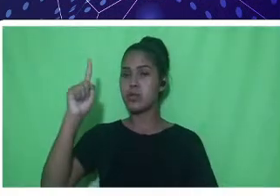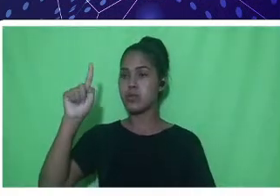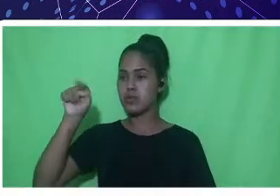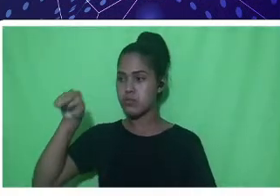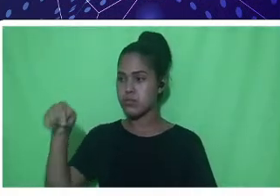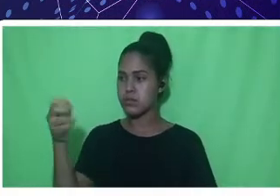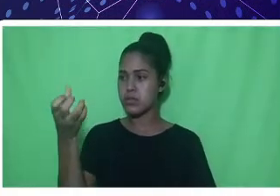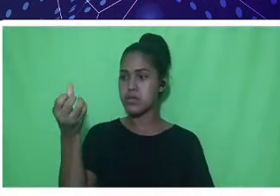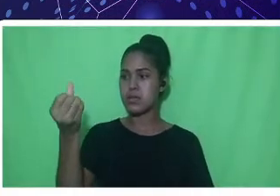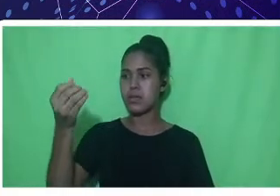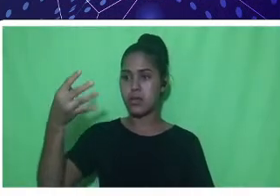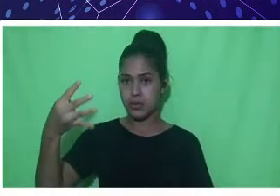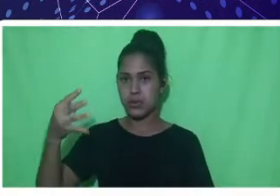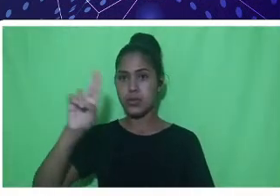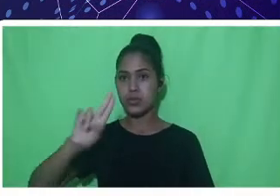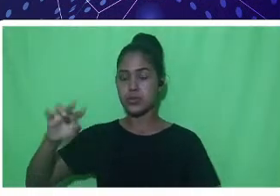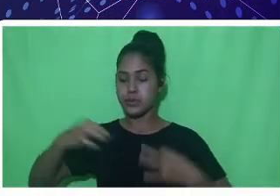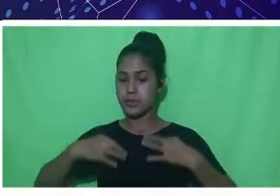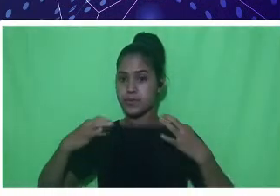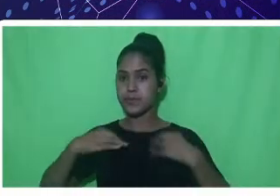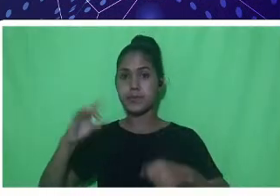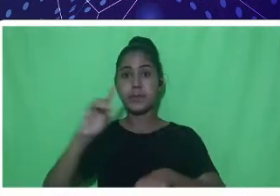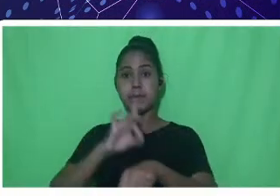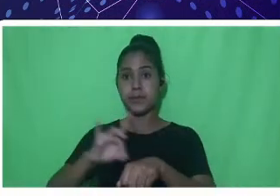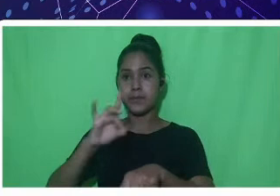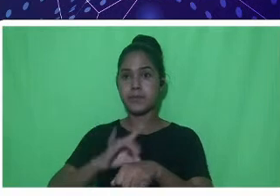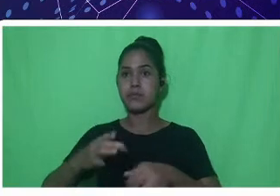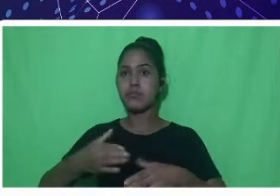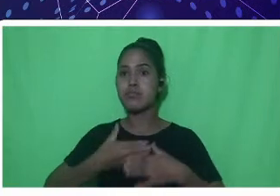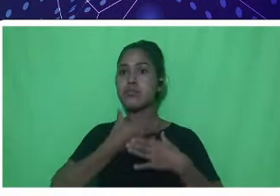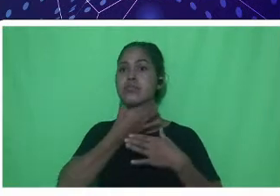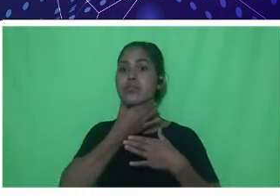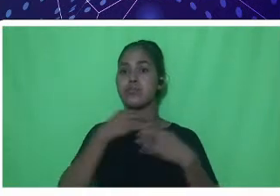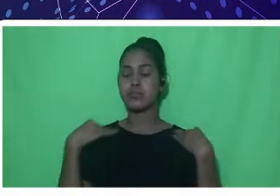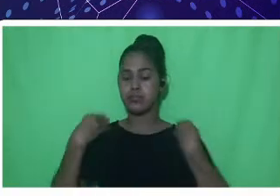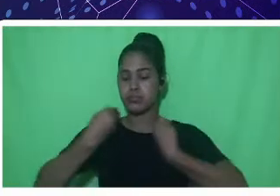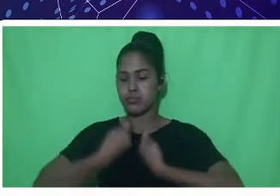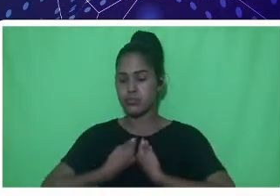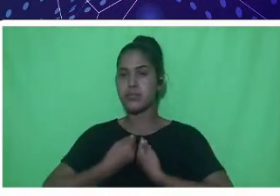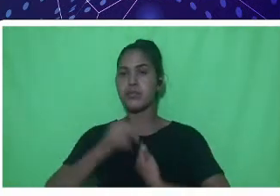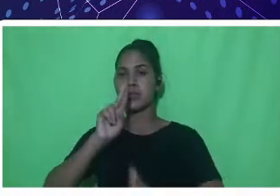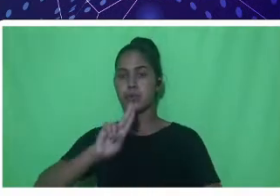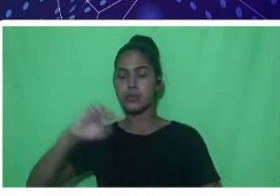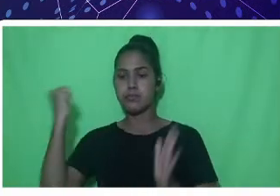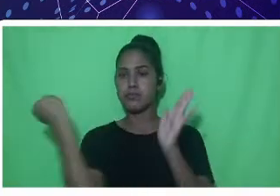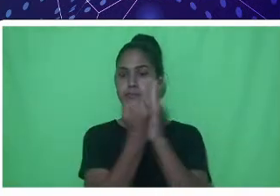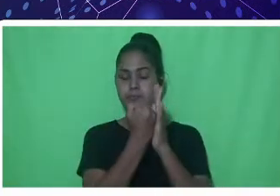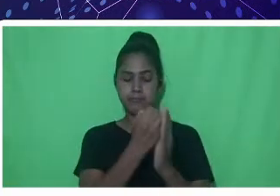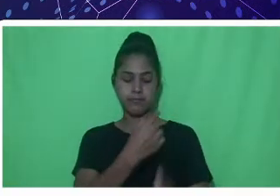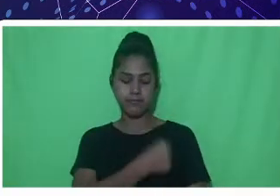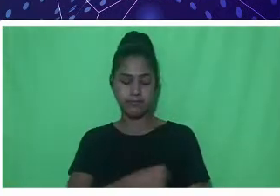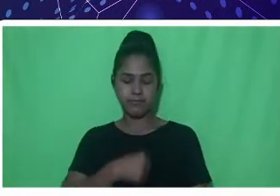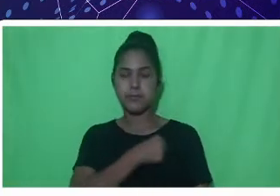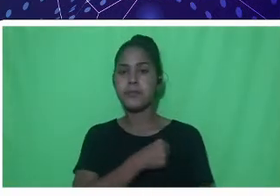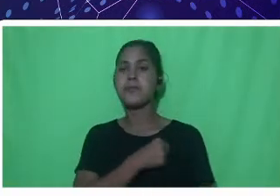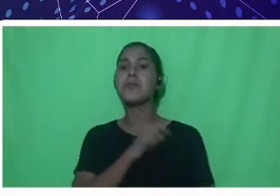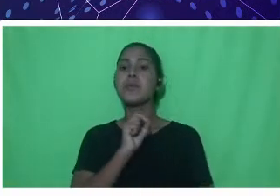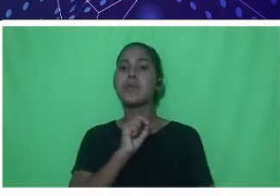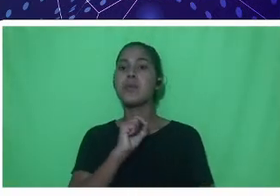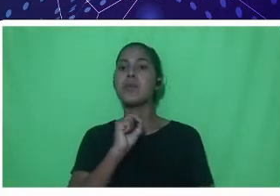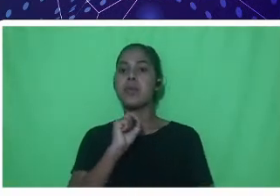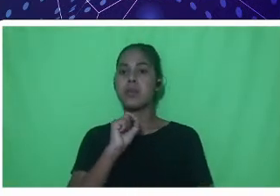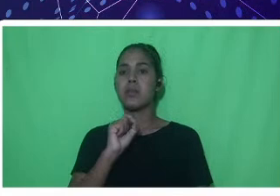e visto uma blusa preta, gola polo, com símbolo do curso de Engenharia de Pesca, e ao fundo uma parede branca.